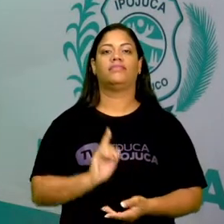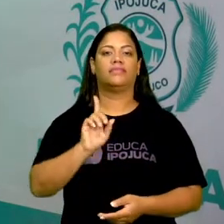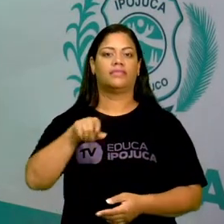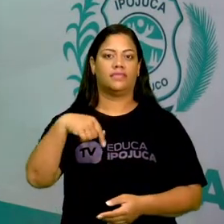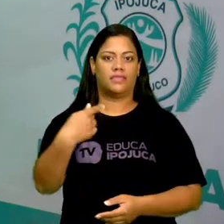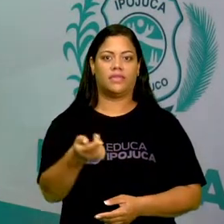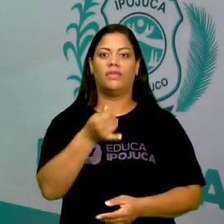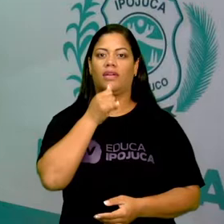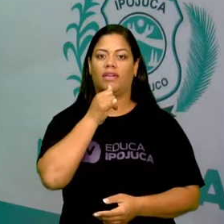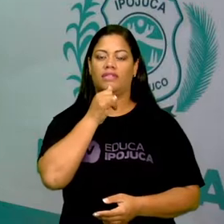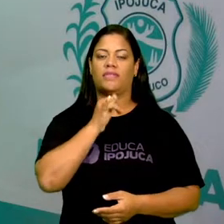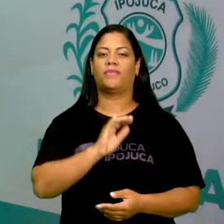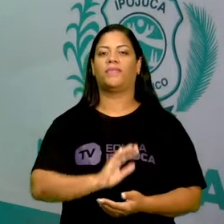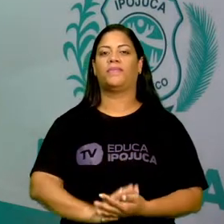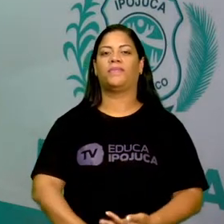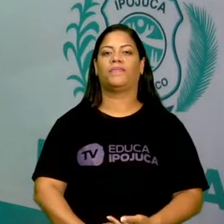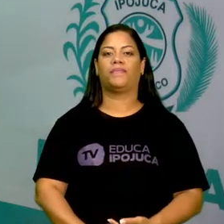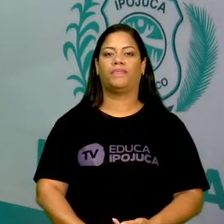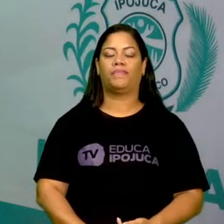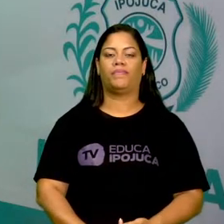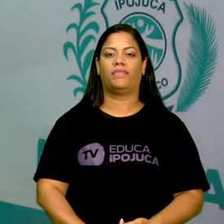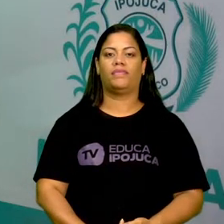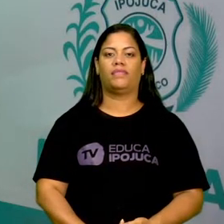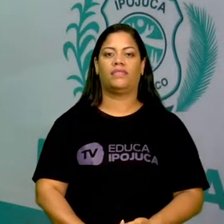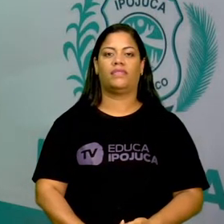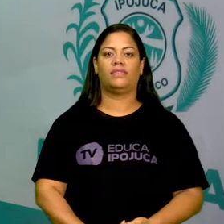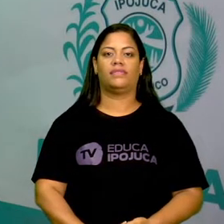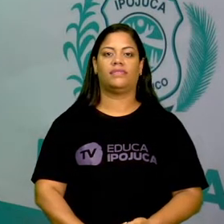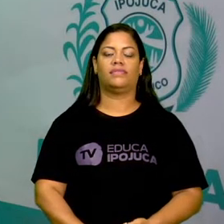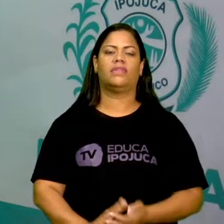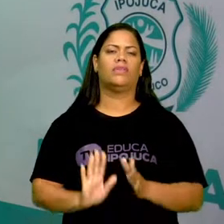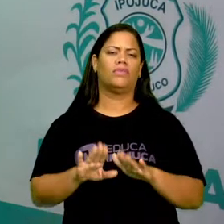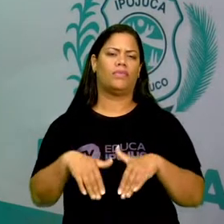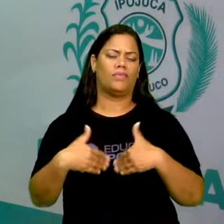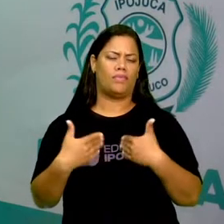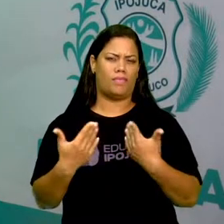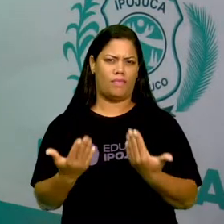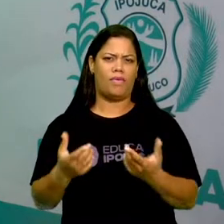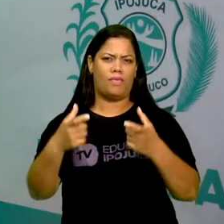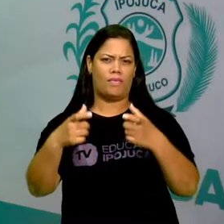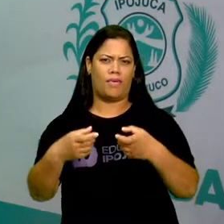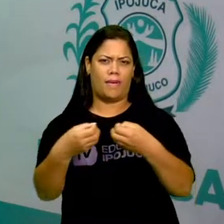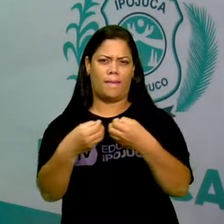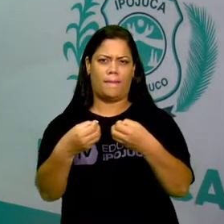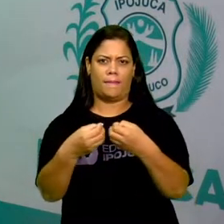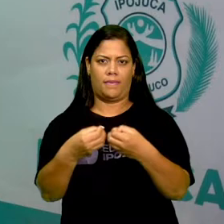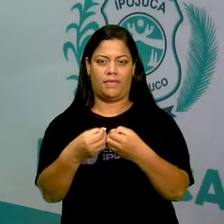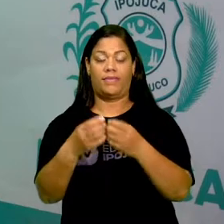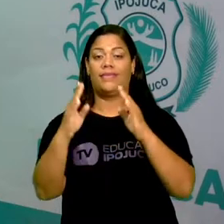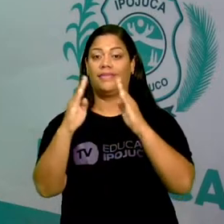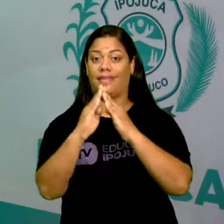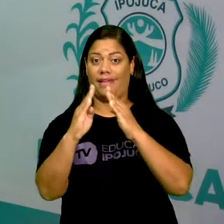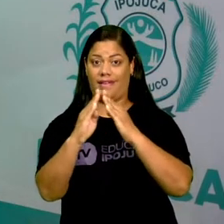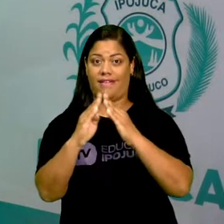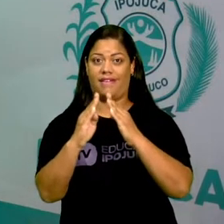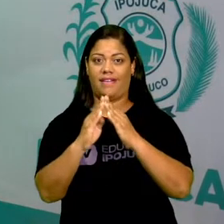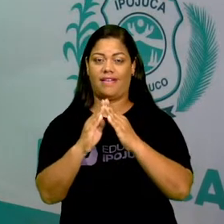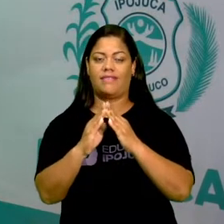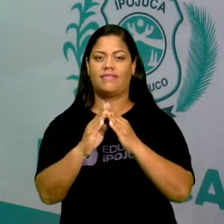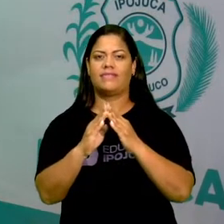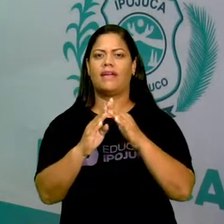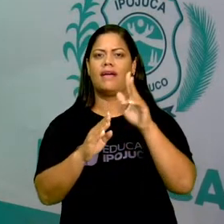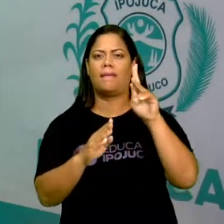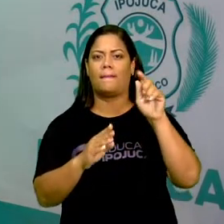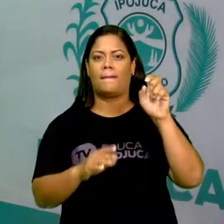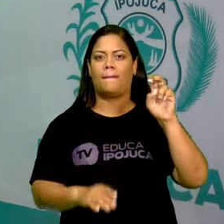outro exemplo. Qual o ponto de referência mais próximo da casa de Paula? Que a gente observou.